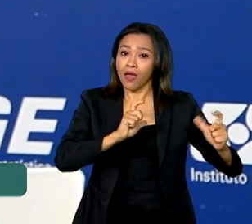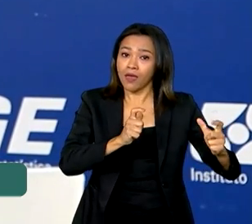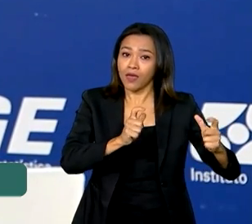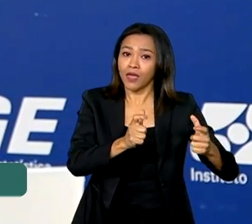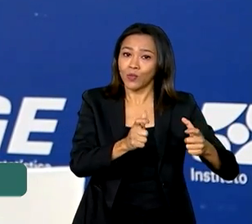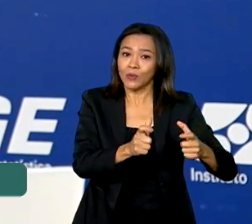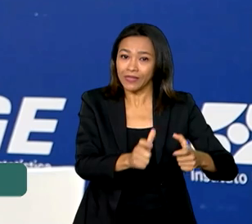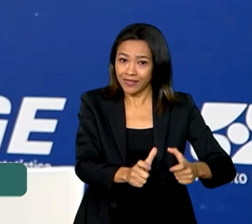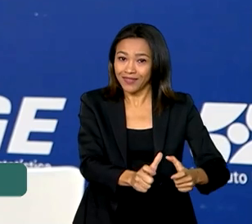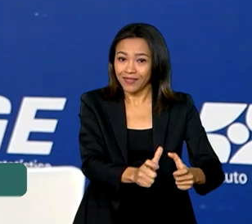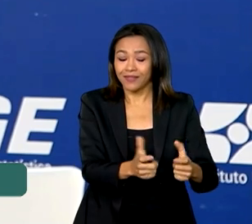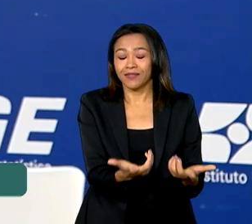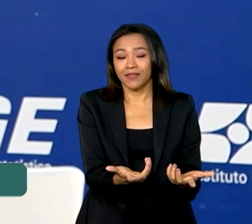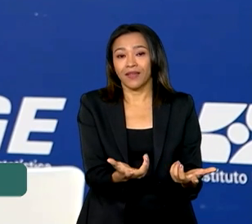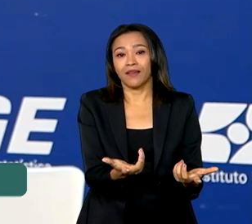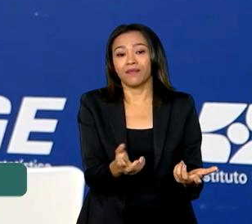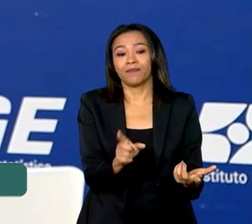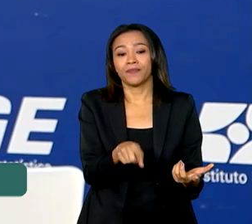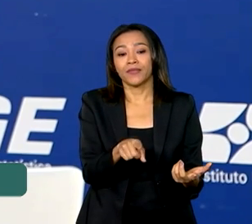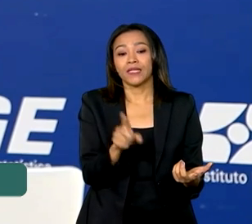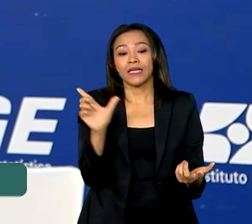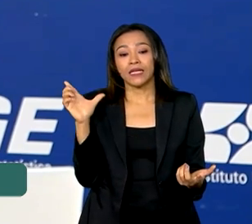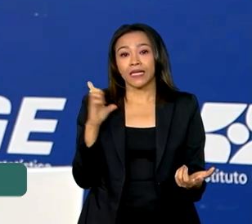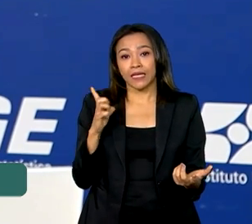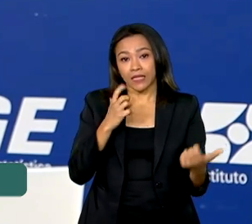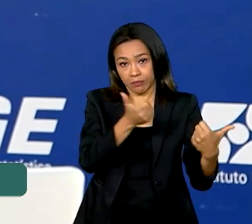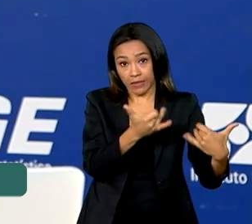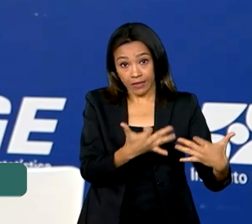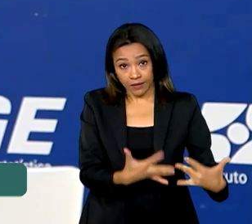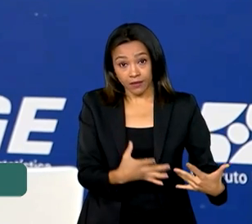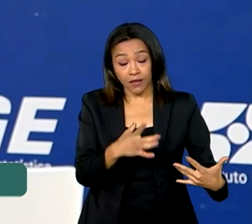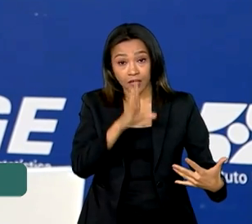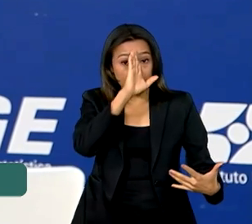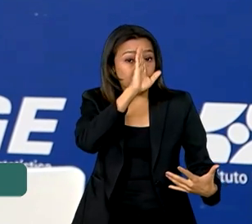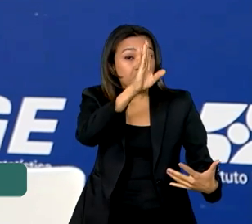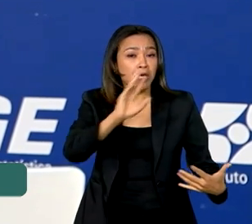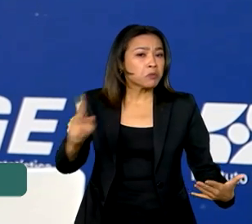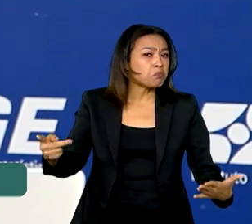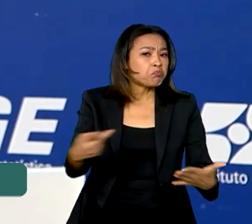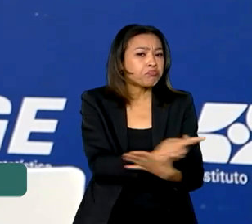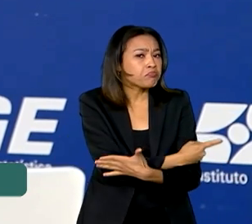mortalidade infantil, que ela tem como as principais causas.